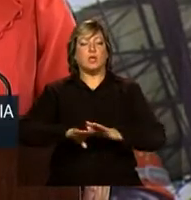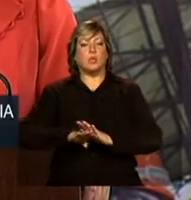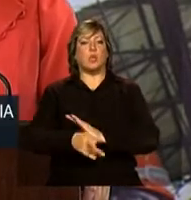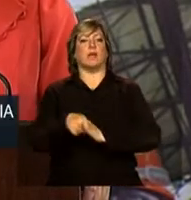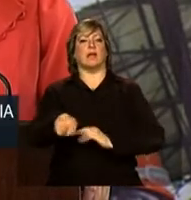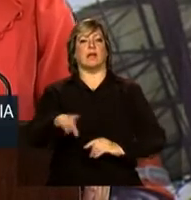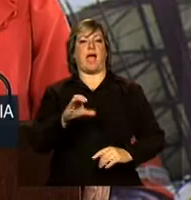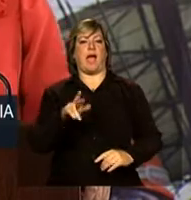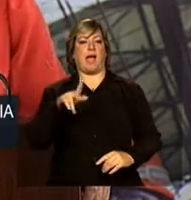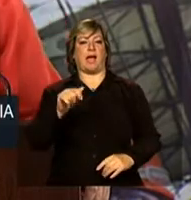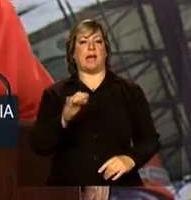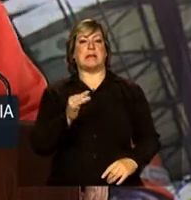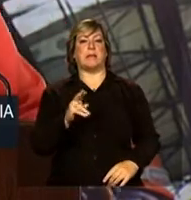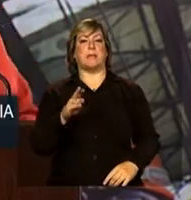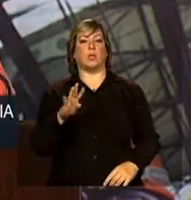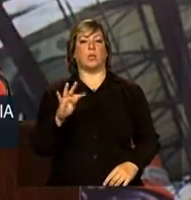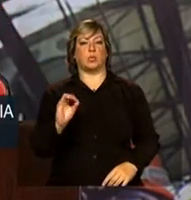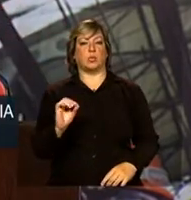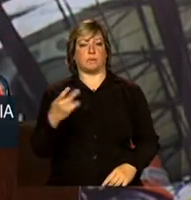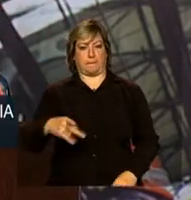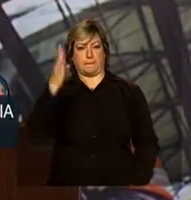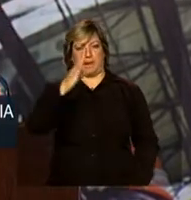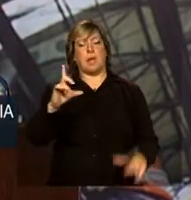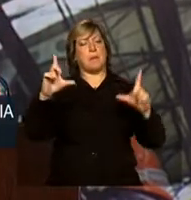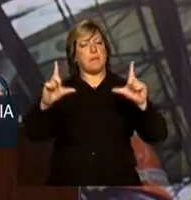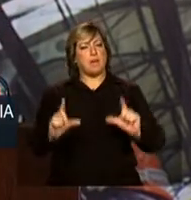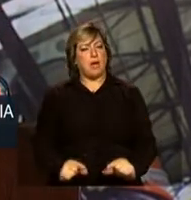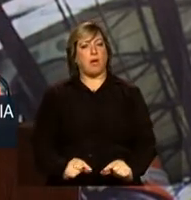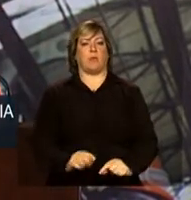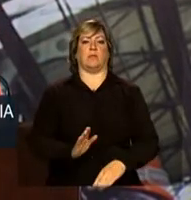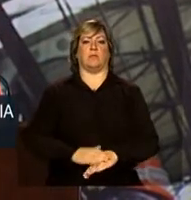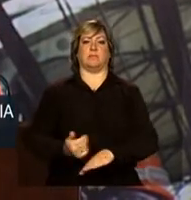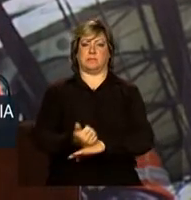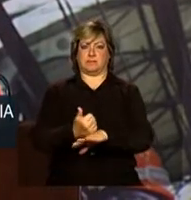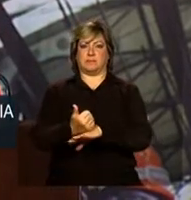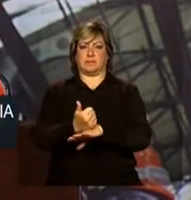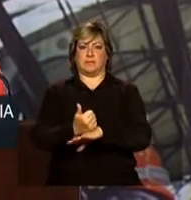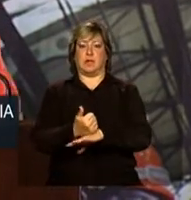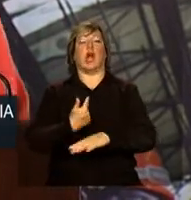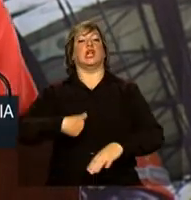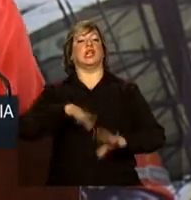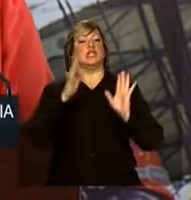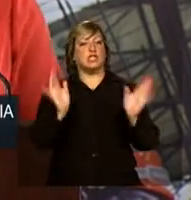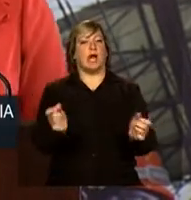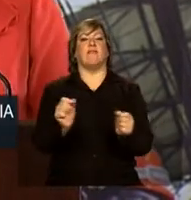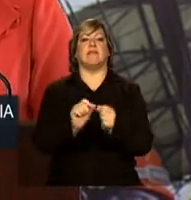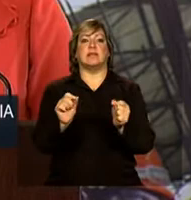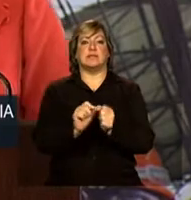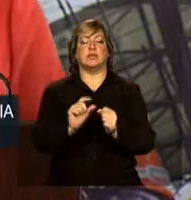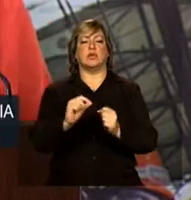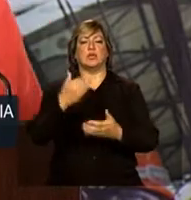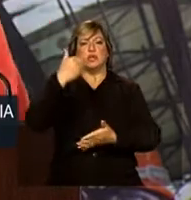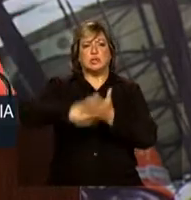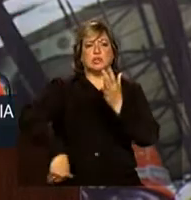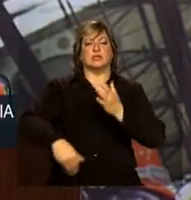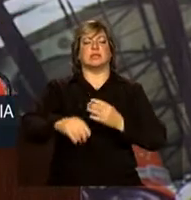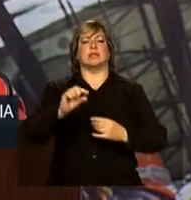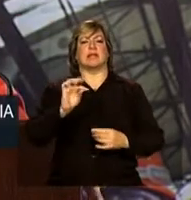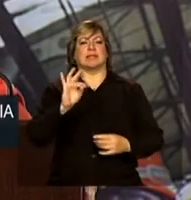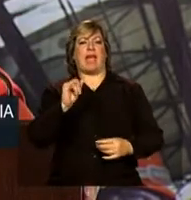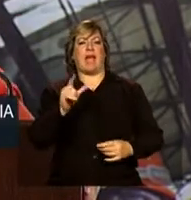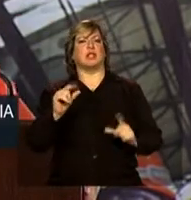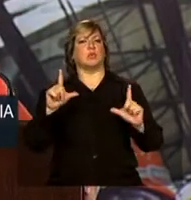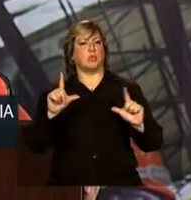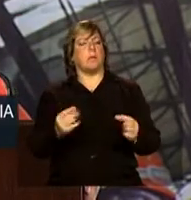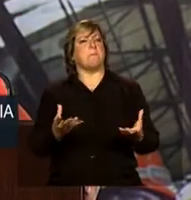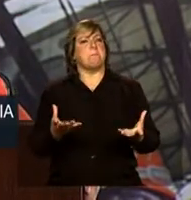tributária brasileira menor e mais racional. Já realizamos desonerações expressivas